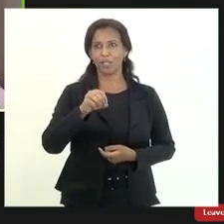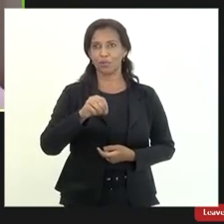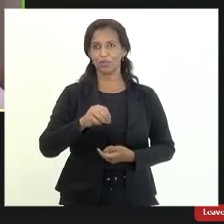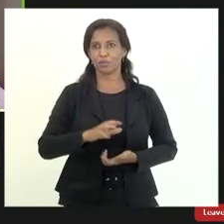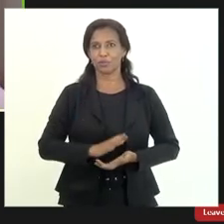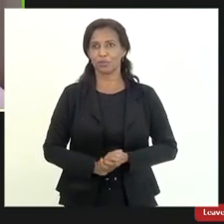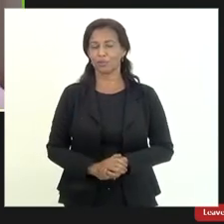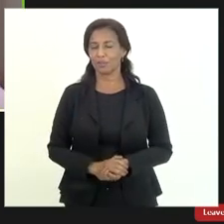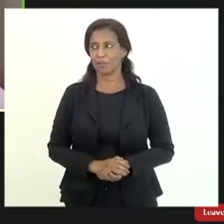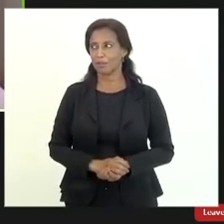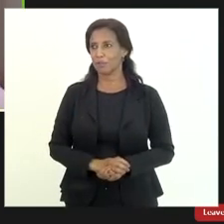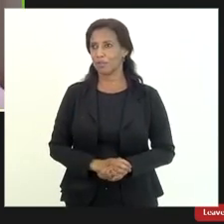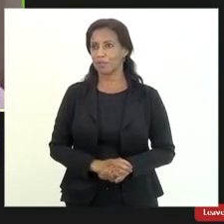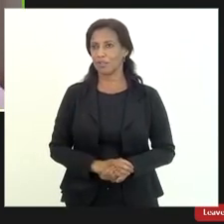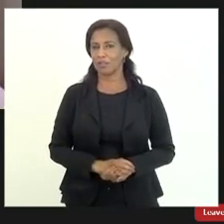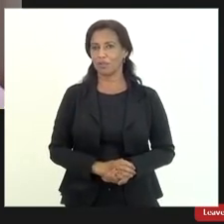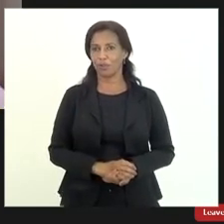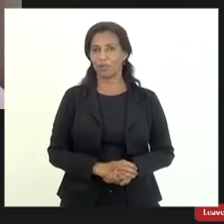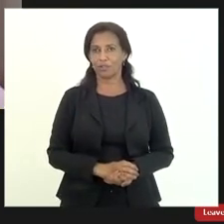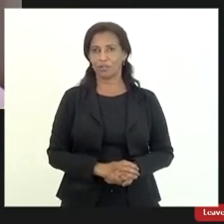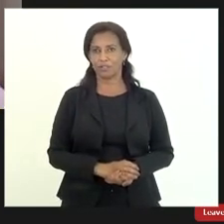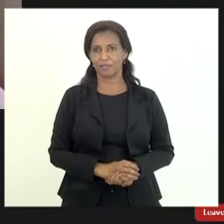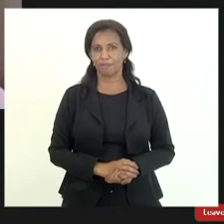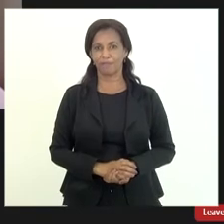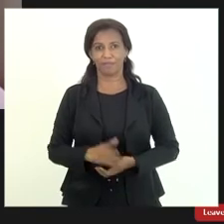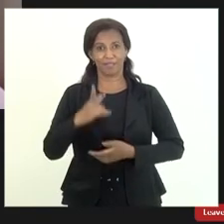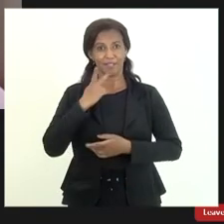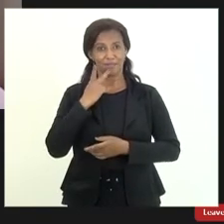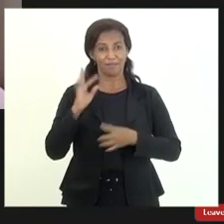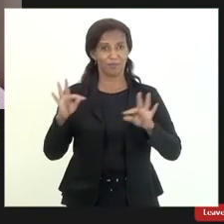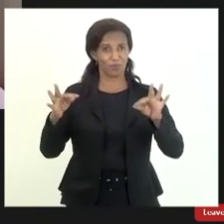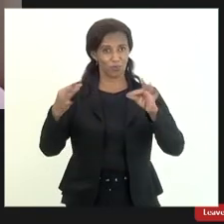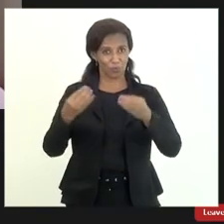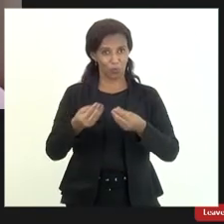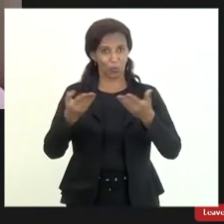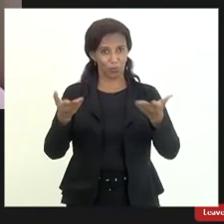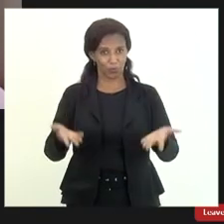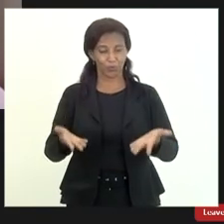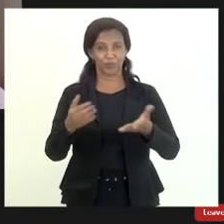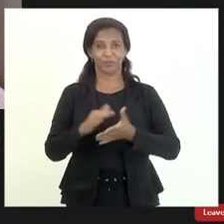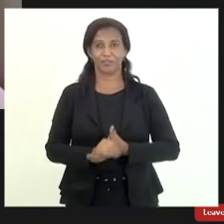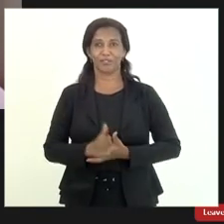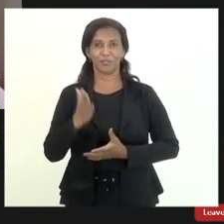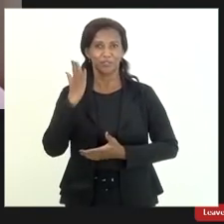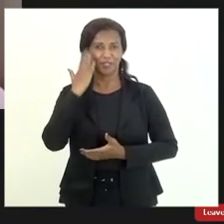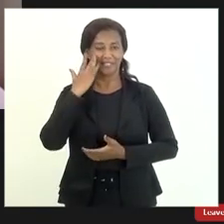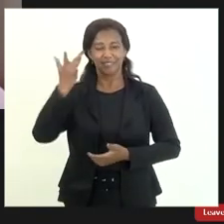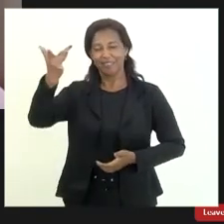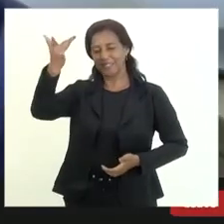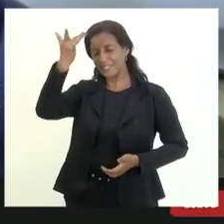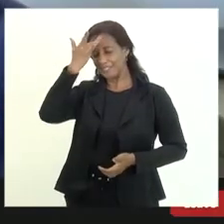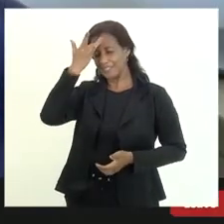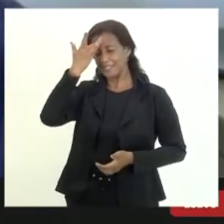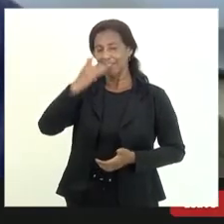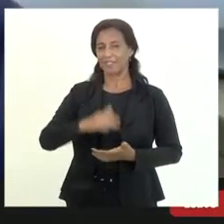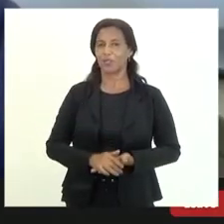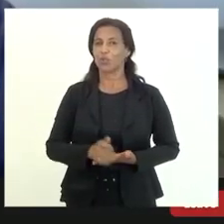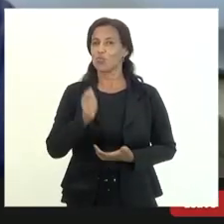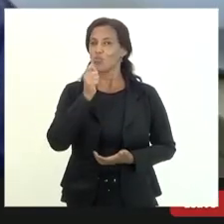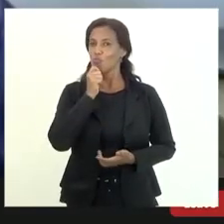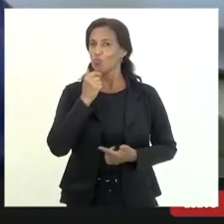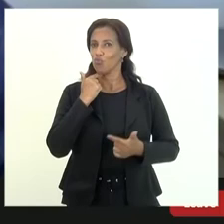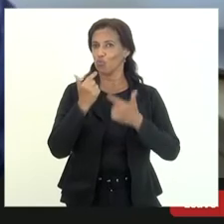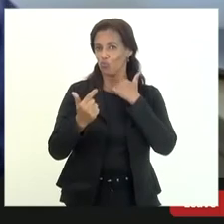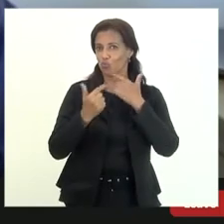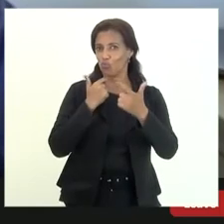anos que eu digo para todos e a bom som isso que eu já sei até de acordo e não tem dúvida